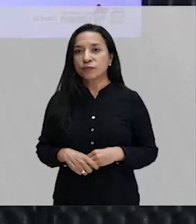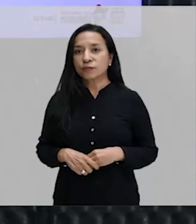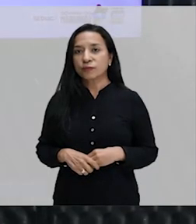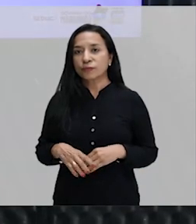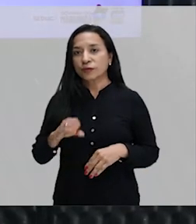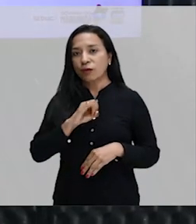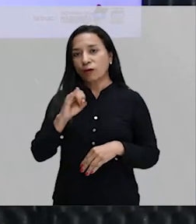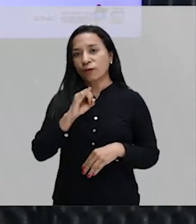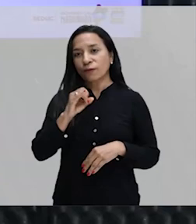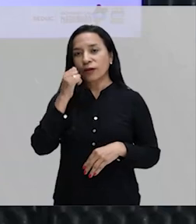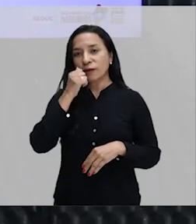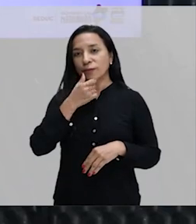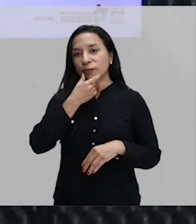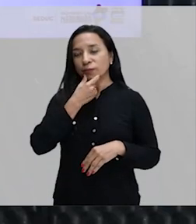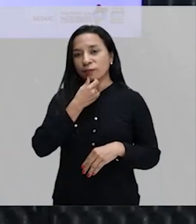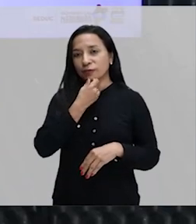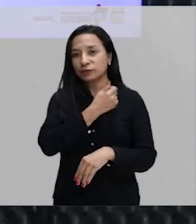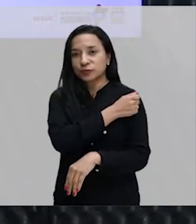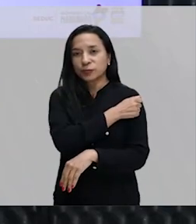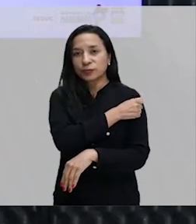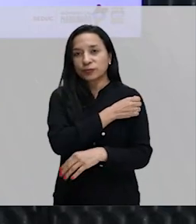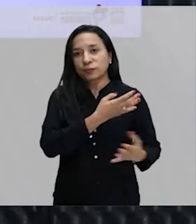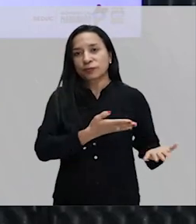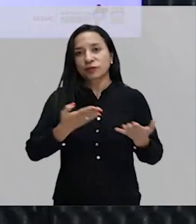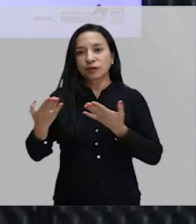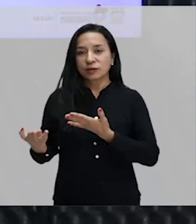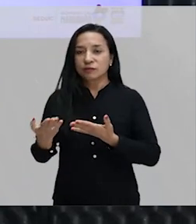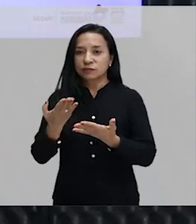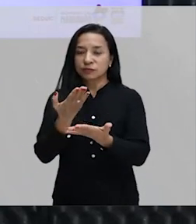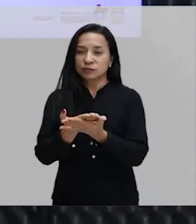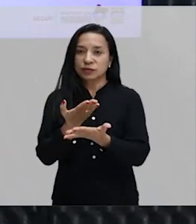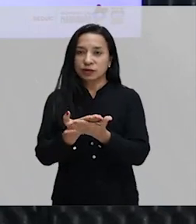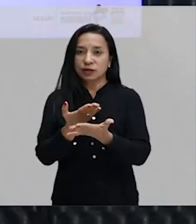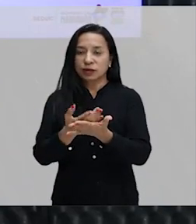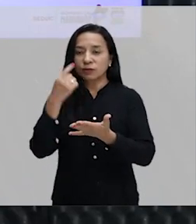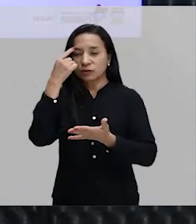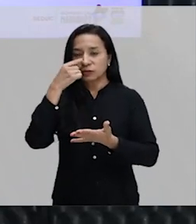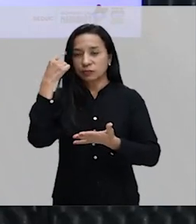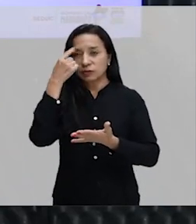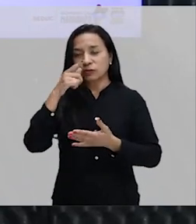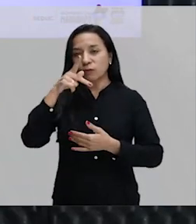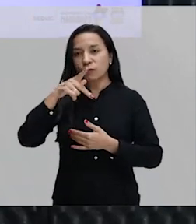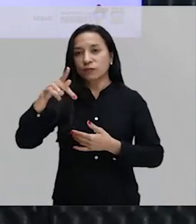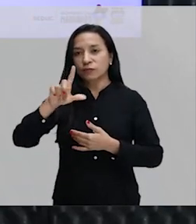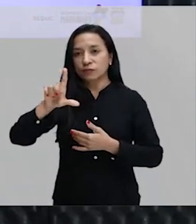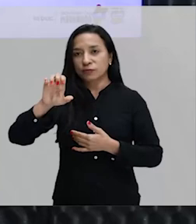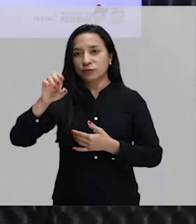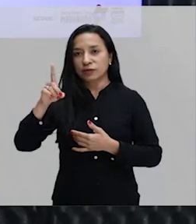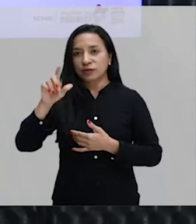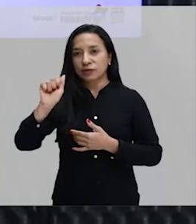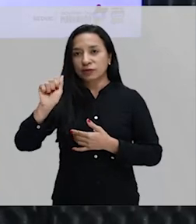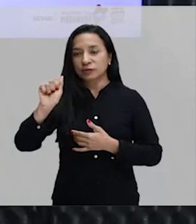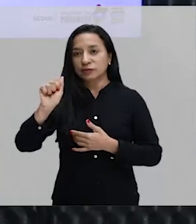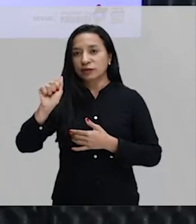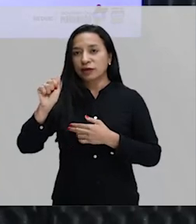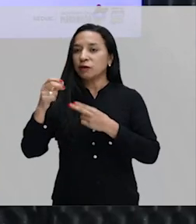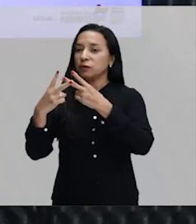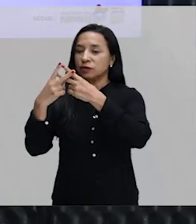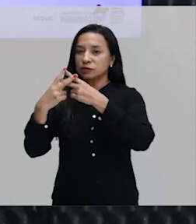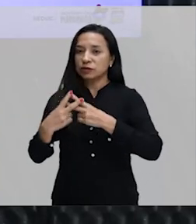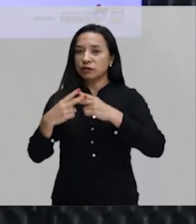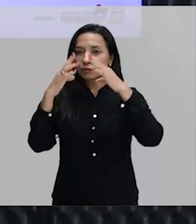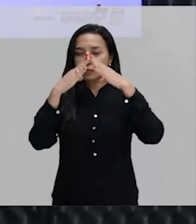Olá, chicos e ticas, bem-vindos à La Classe Espanhola de Uri, professora Leda Jane, na área aqui do hashtag Fique em Casa